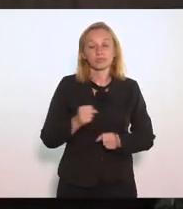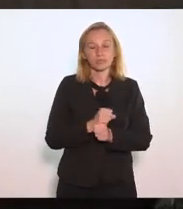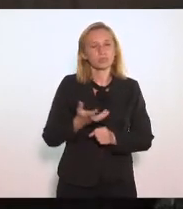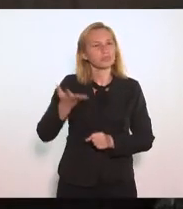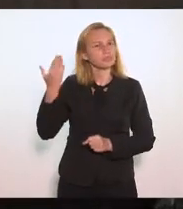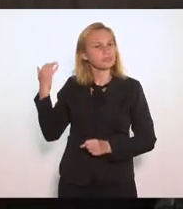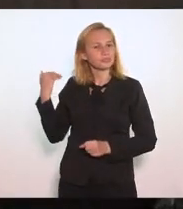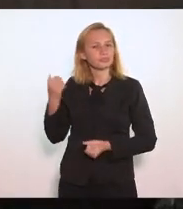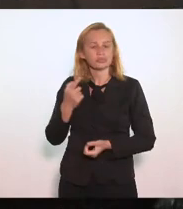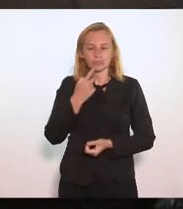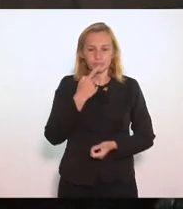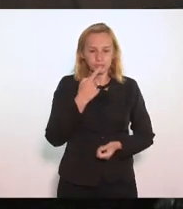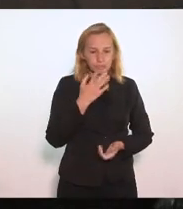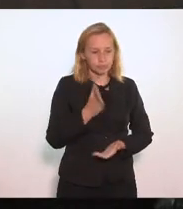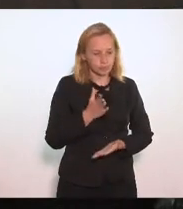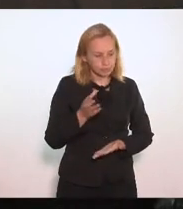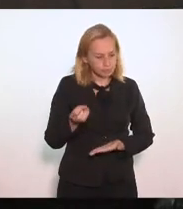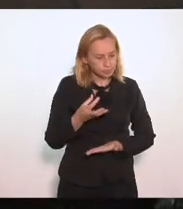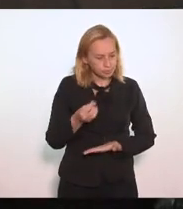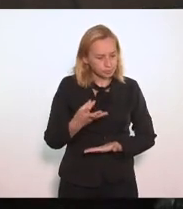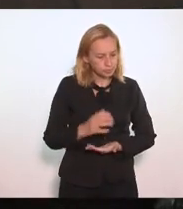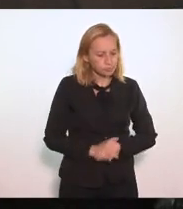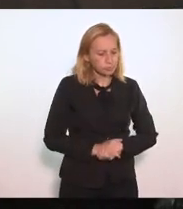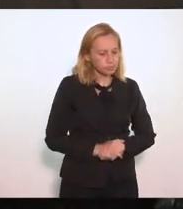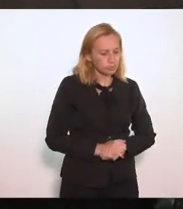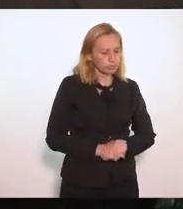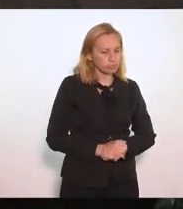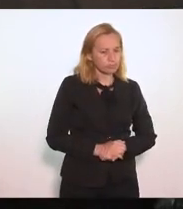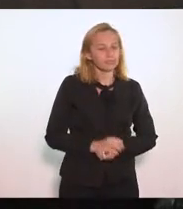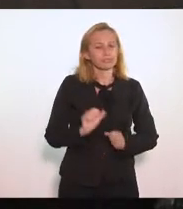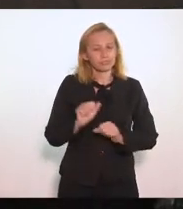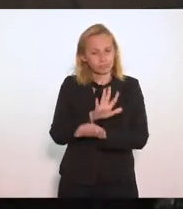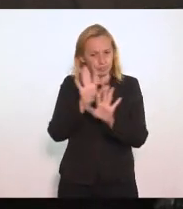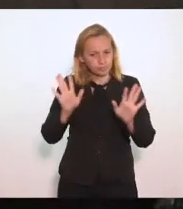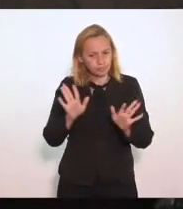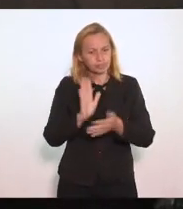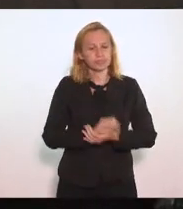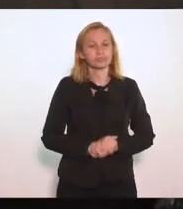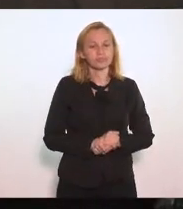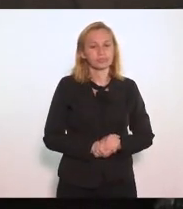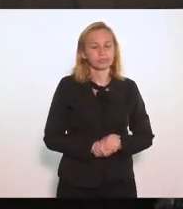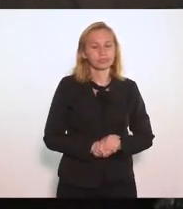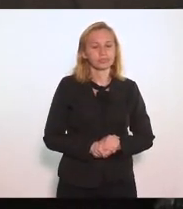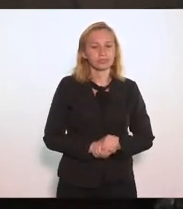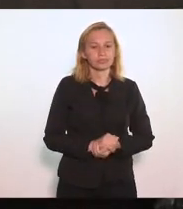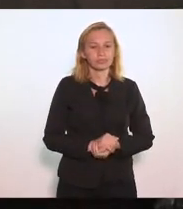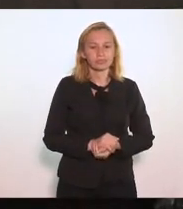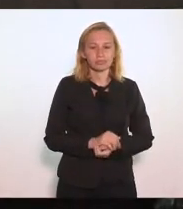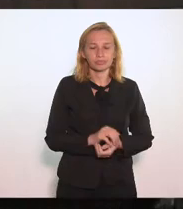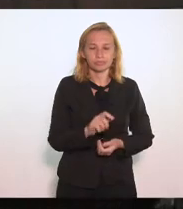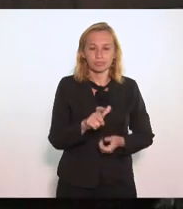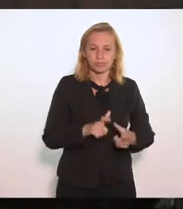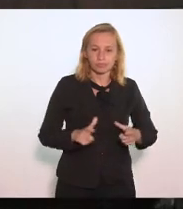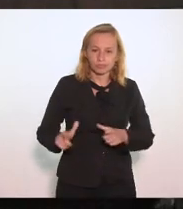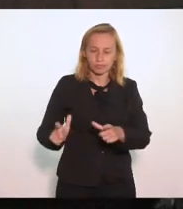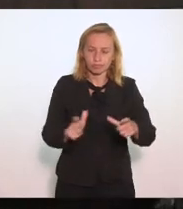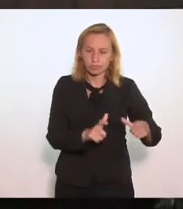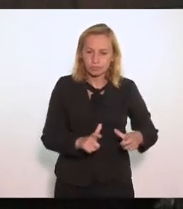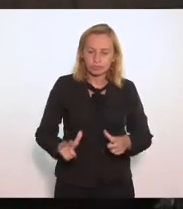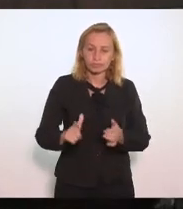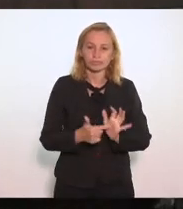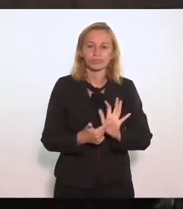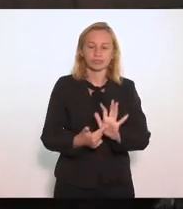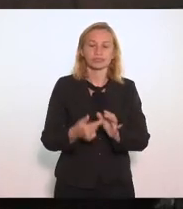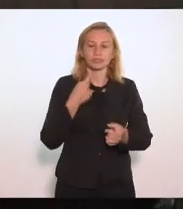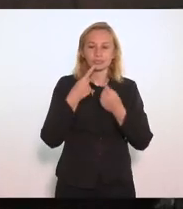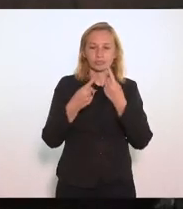Com aprovação Do marco Do saneamento Isso ficou Muito claro Nas regiões Metropolitanas Trazendo